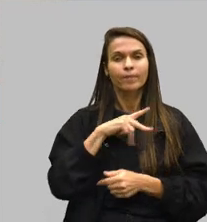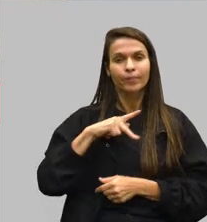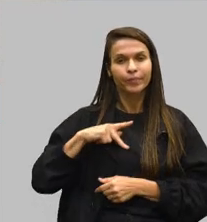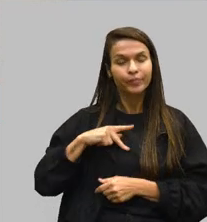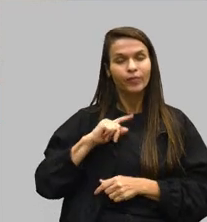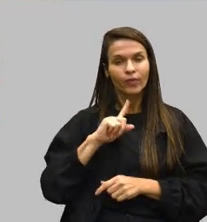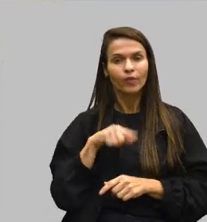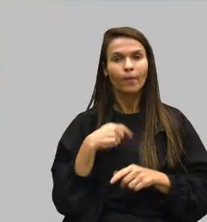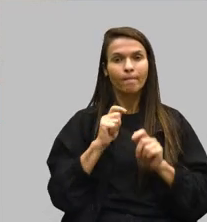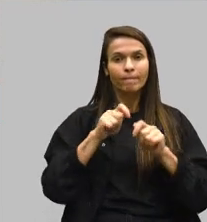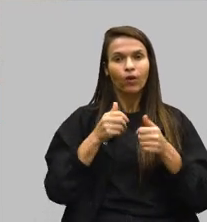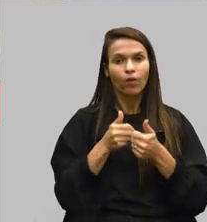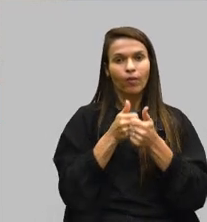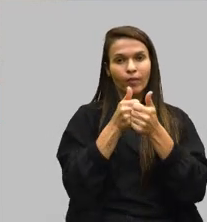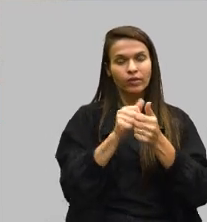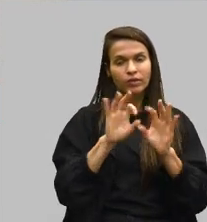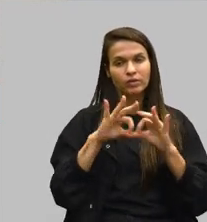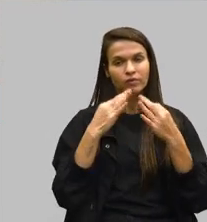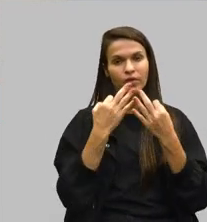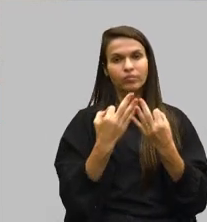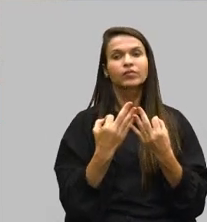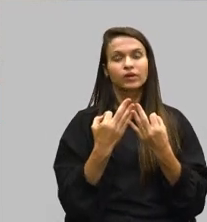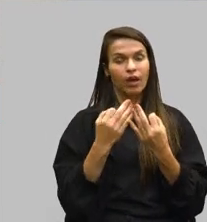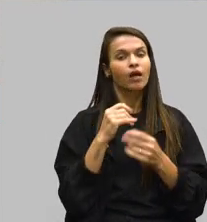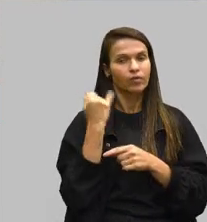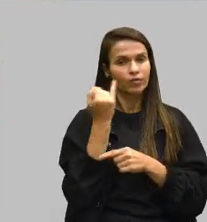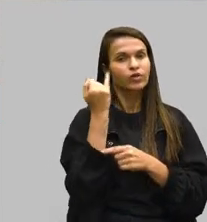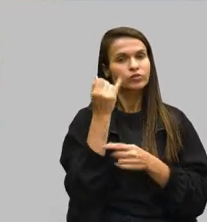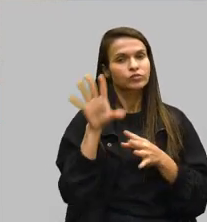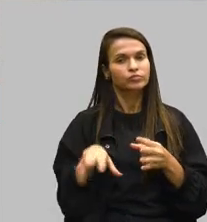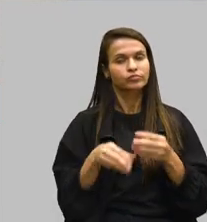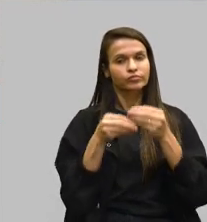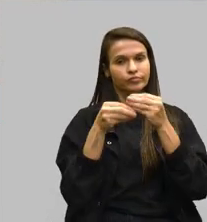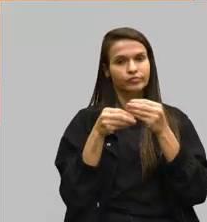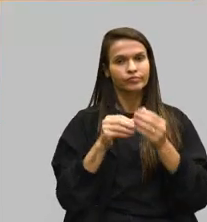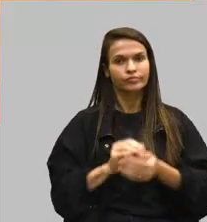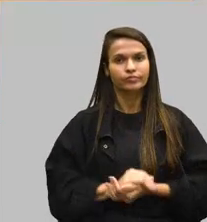que possamos fazer o acompanhamento dessas famílias, muito relevante às suas colocações.